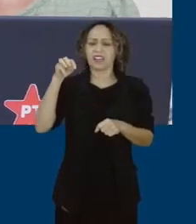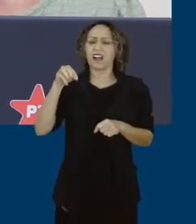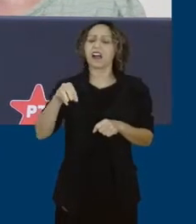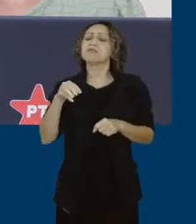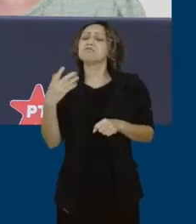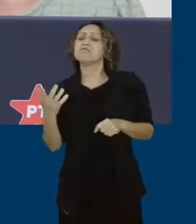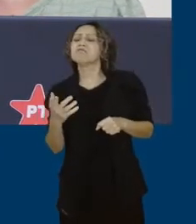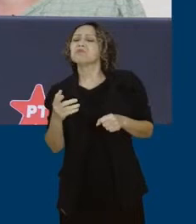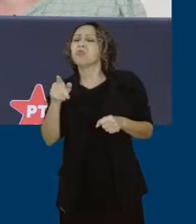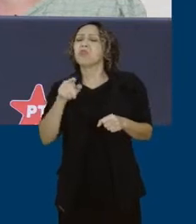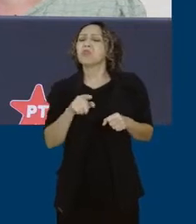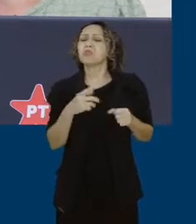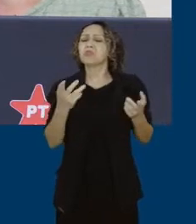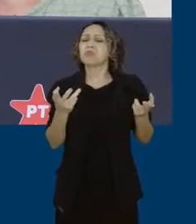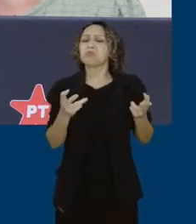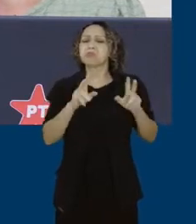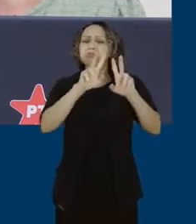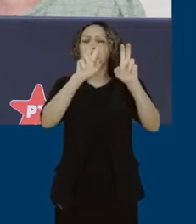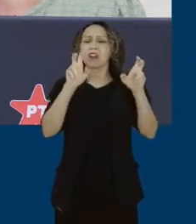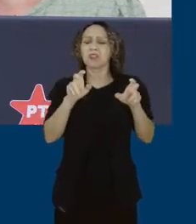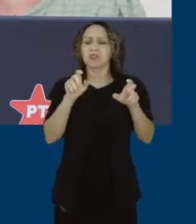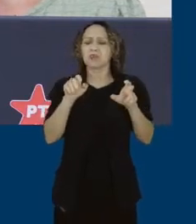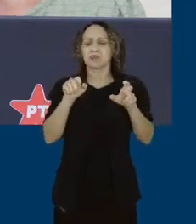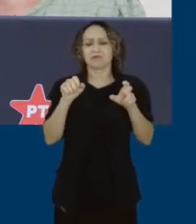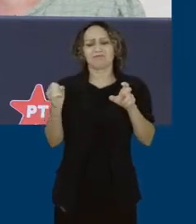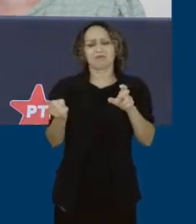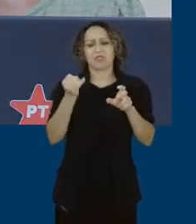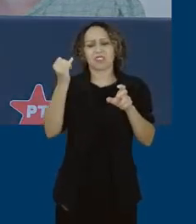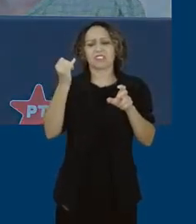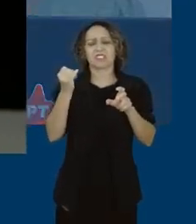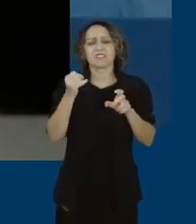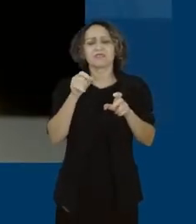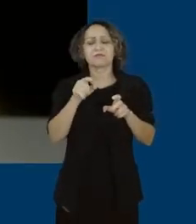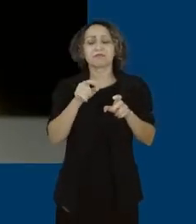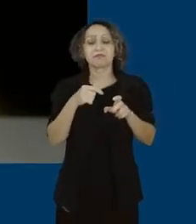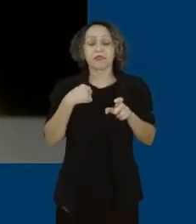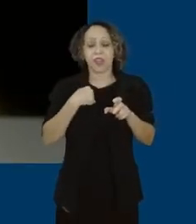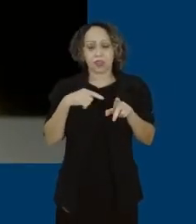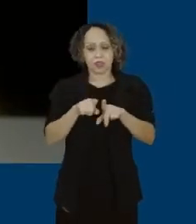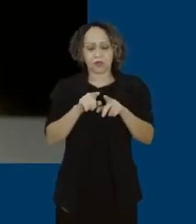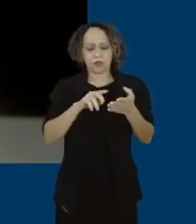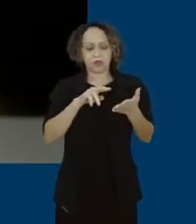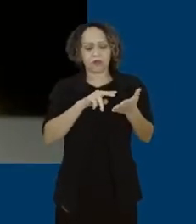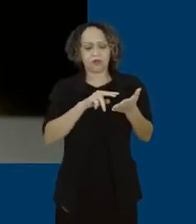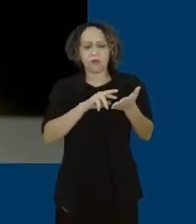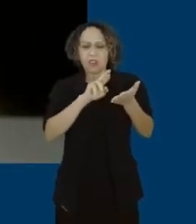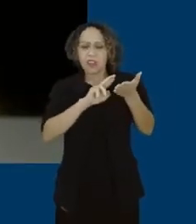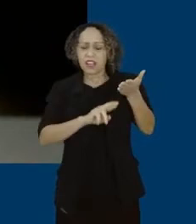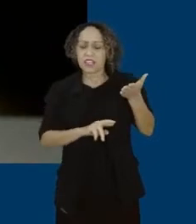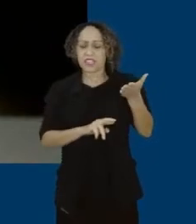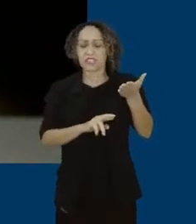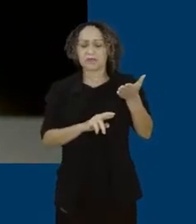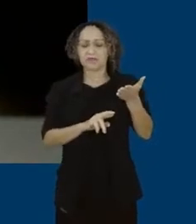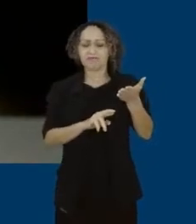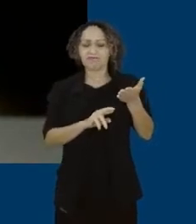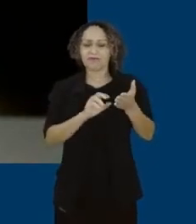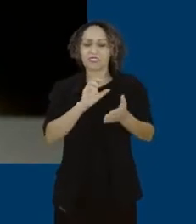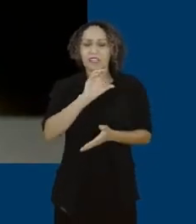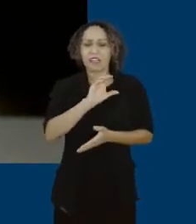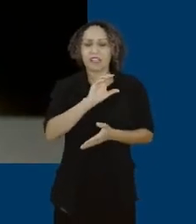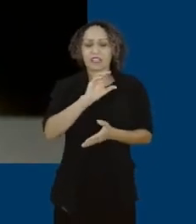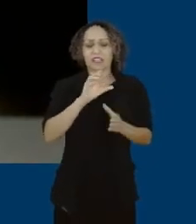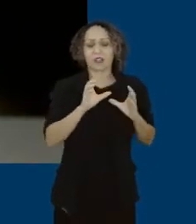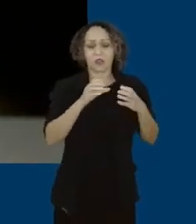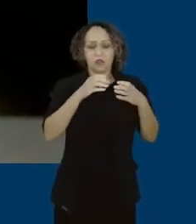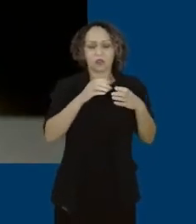Amanda, é um assunto importantíssimo. Eu fui também aqui relator da CPI de Brumadinho, a Comissão Parlamentar de Inquédito, que